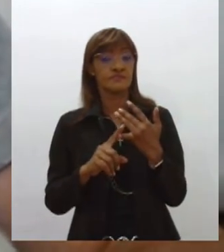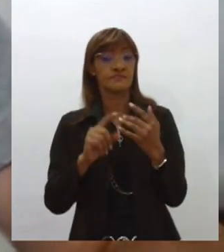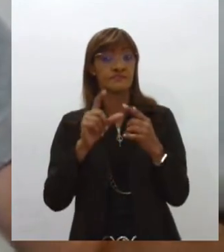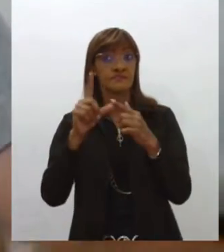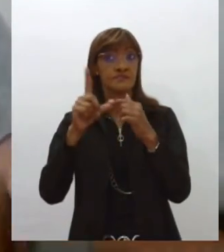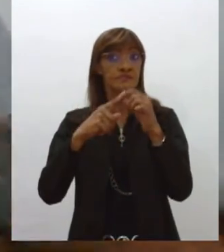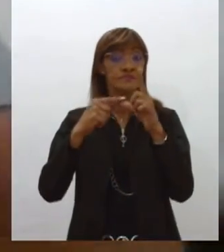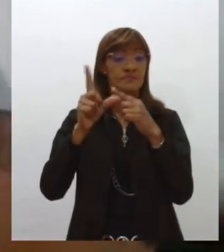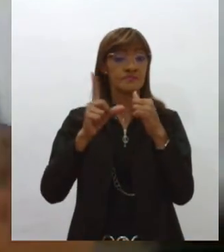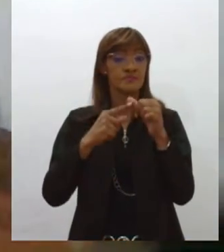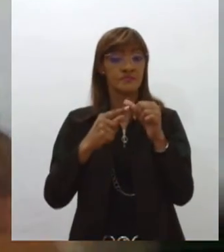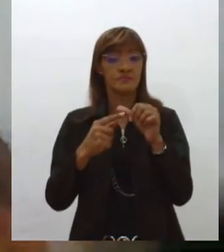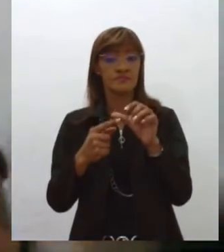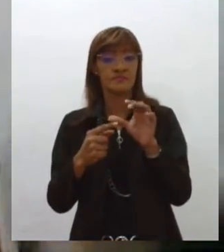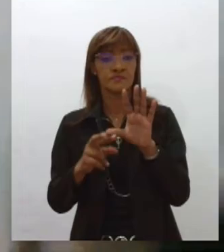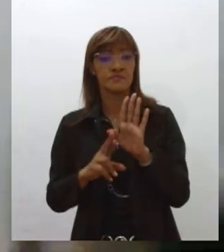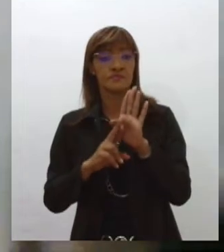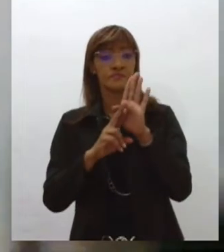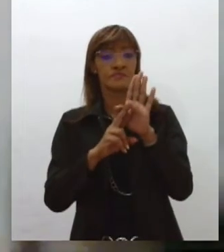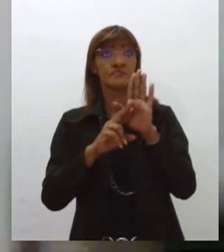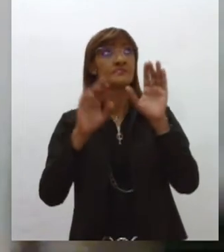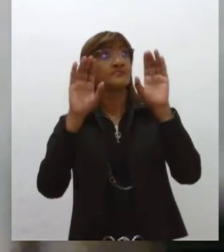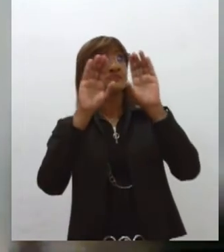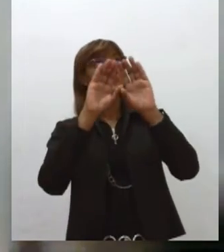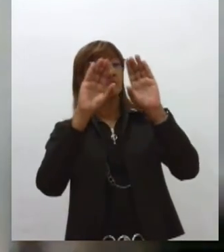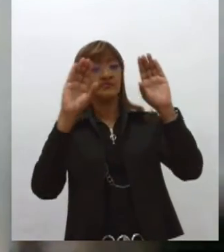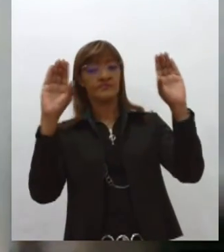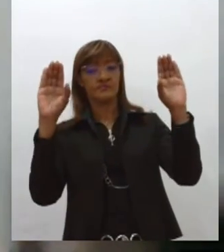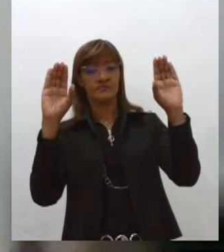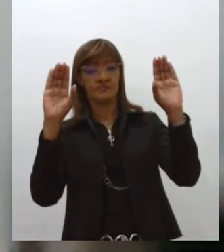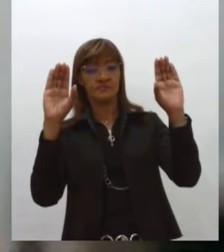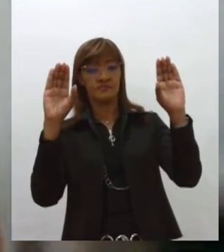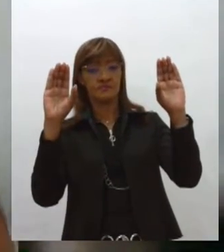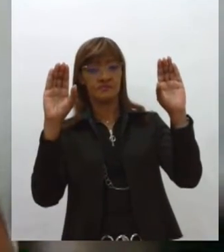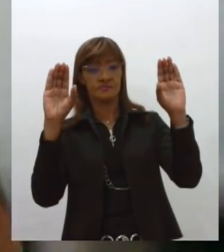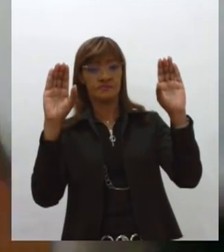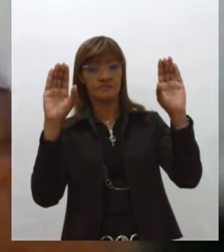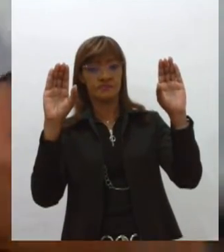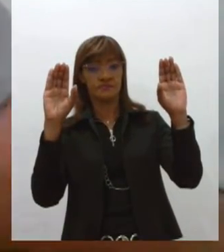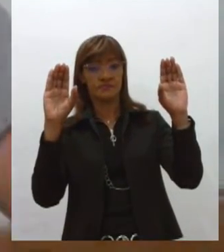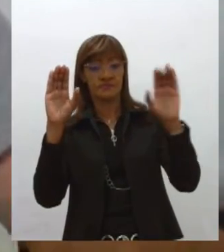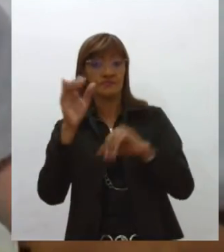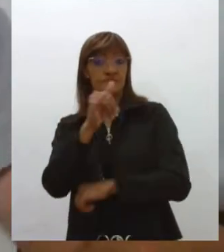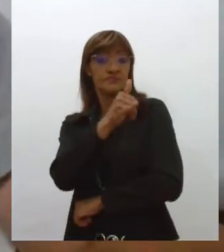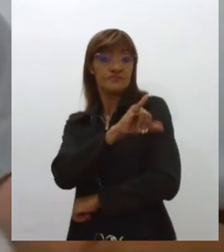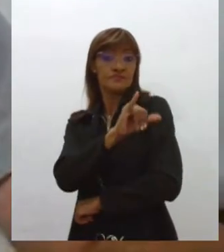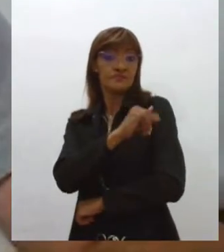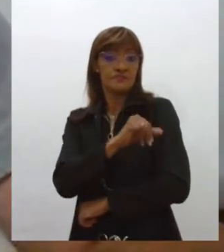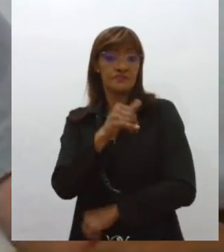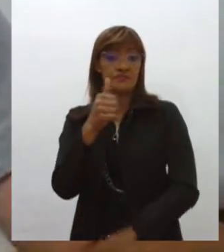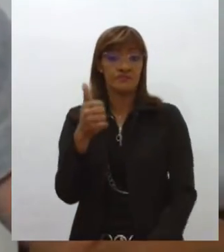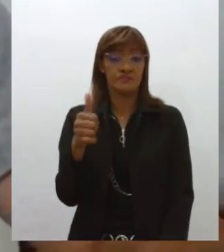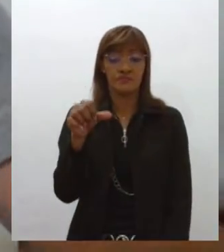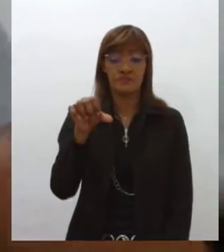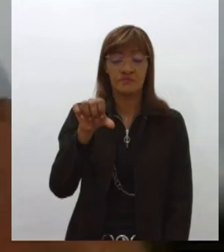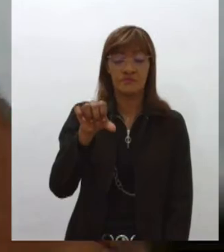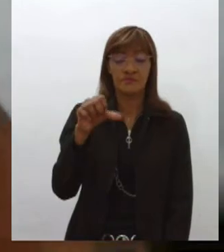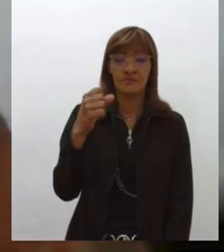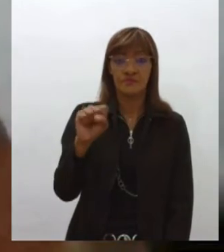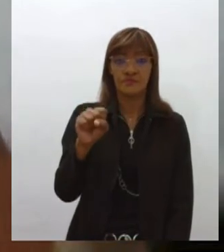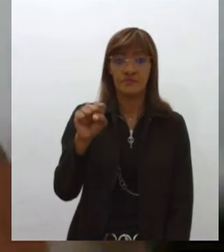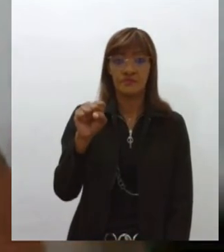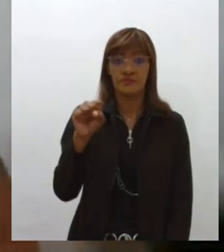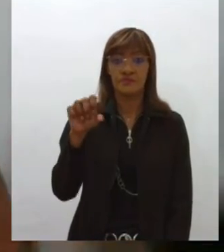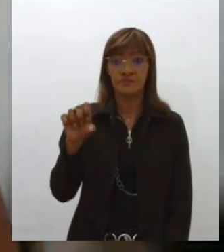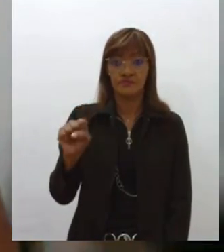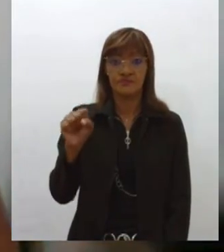representação do céu do Rio de Janeiro, certo? Lá em 1889. Então, ali